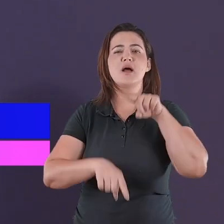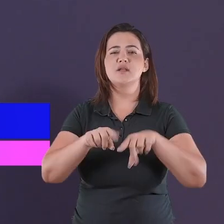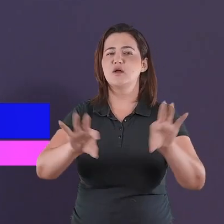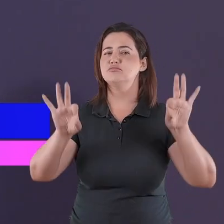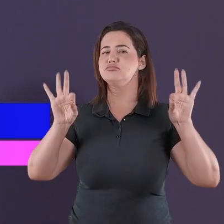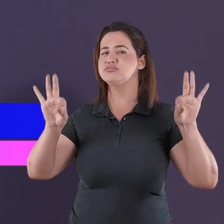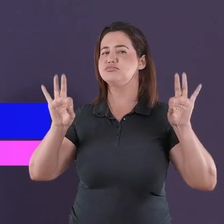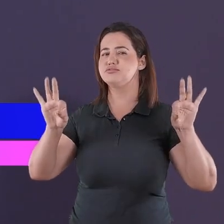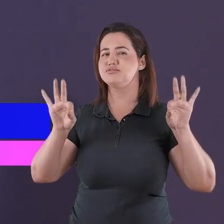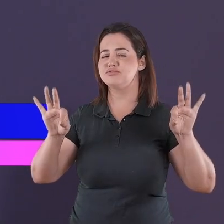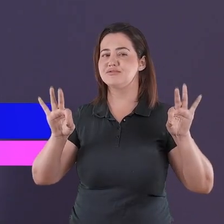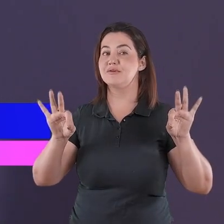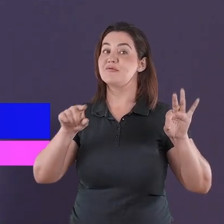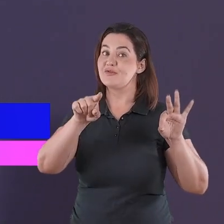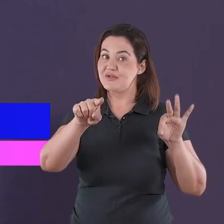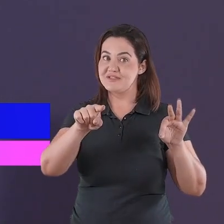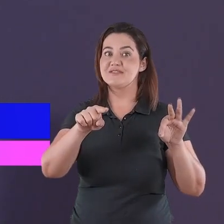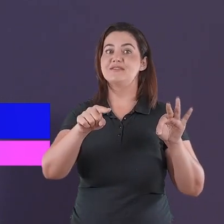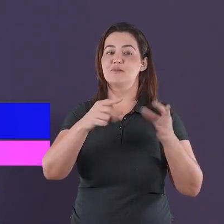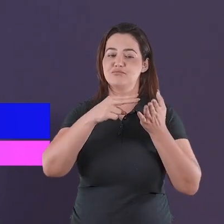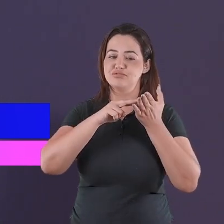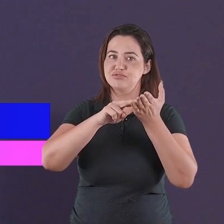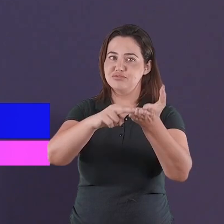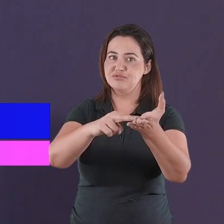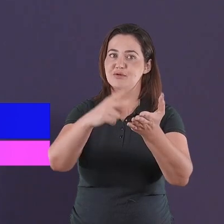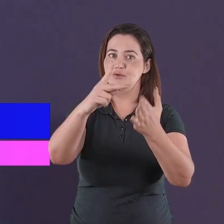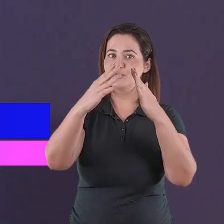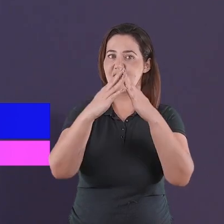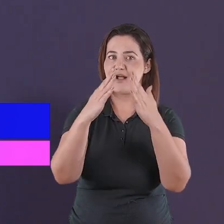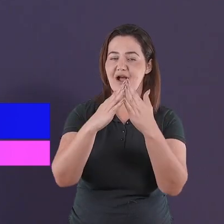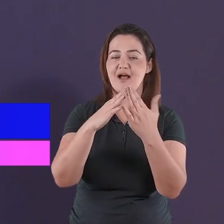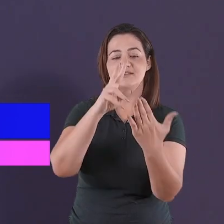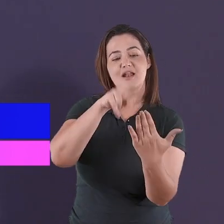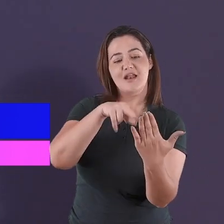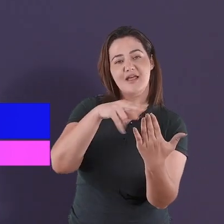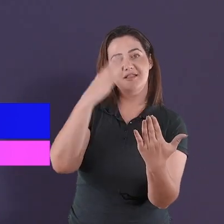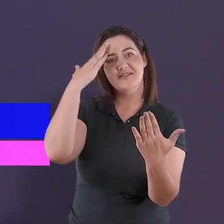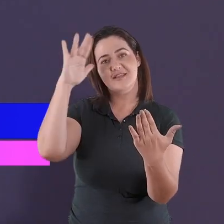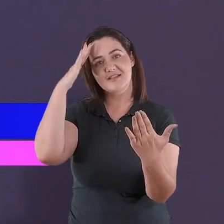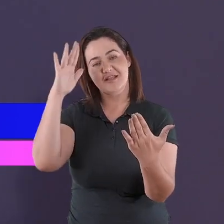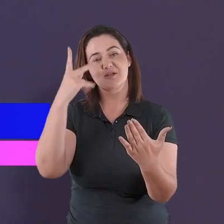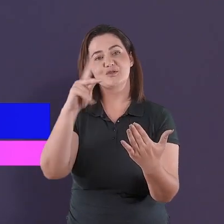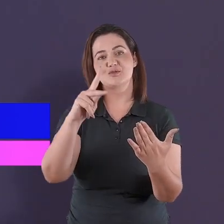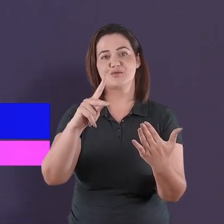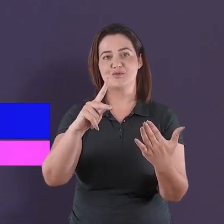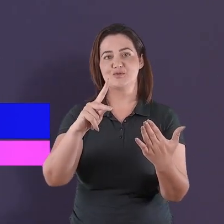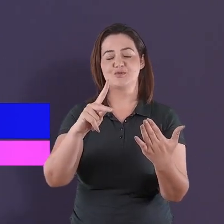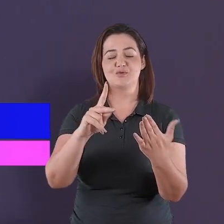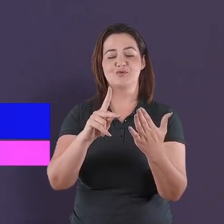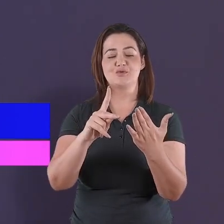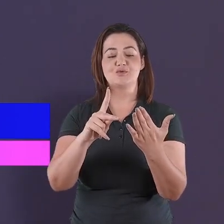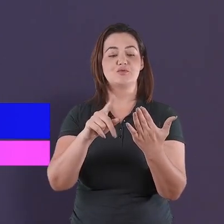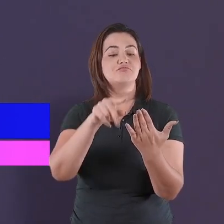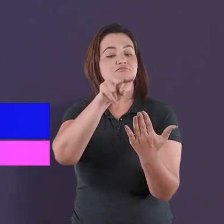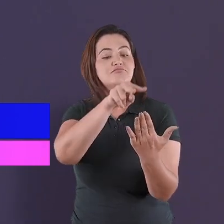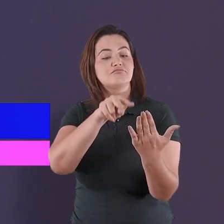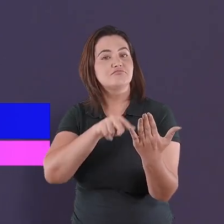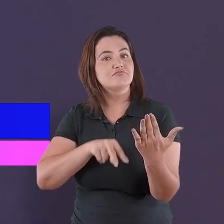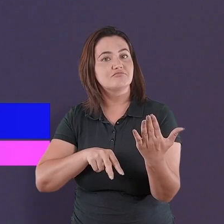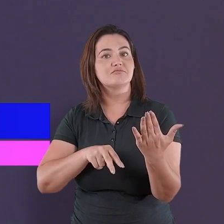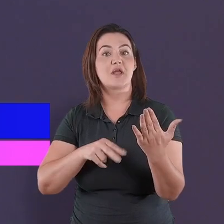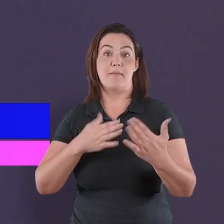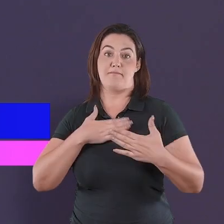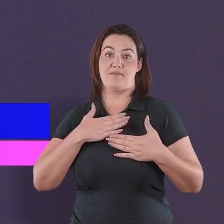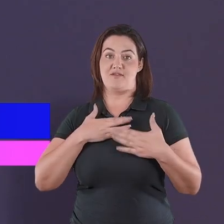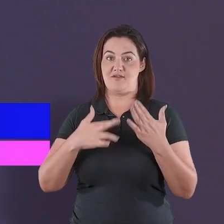qualidade para você entender e compreender ainda mais a palavra do Senhor. Bom, essa revista aqui é a minha. E eu